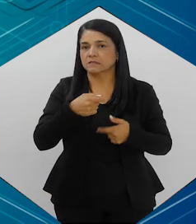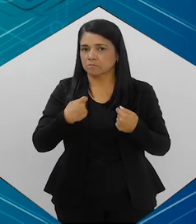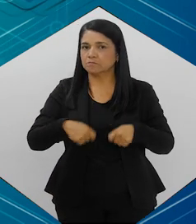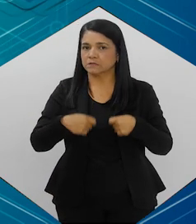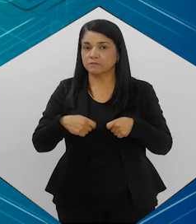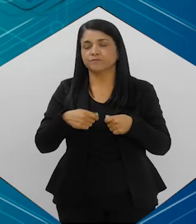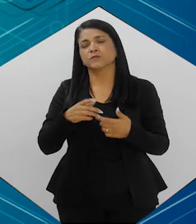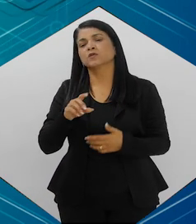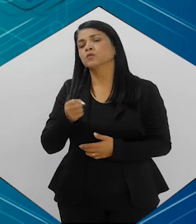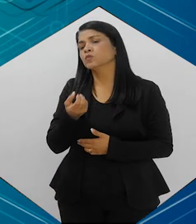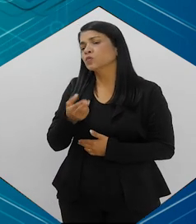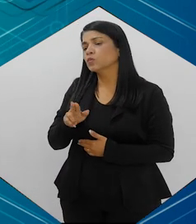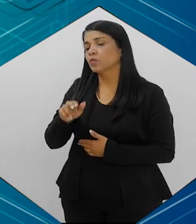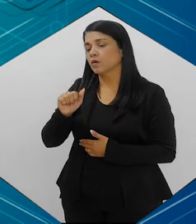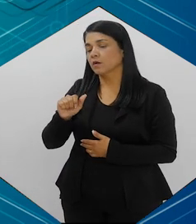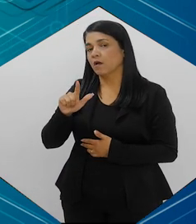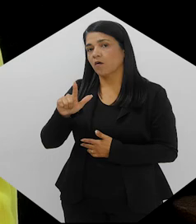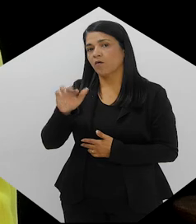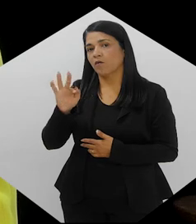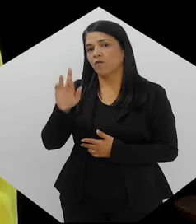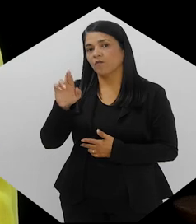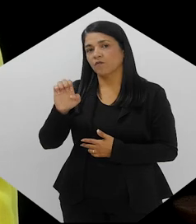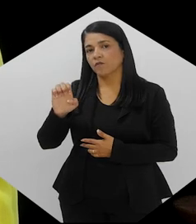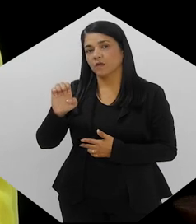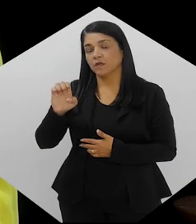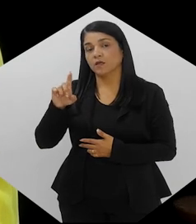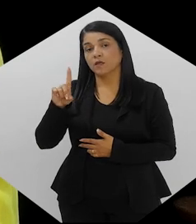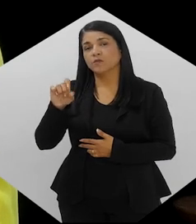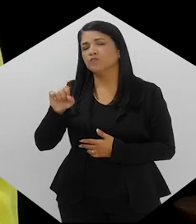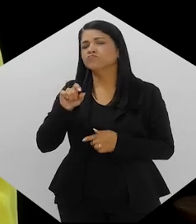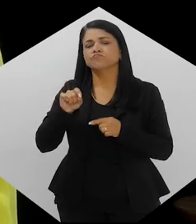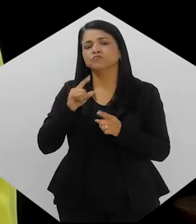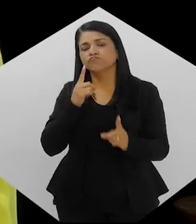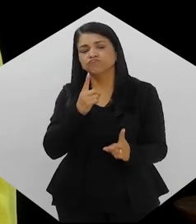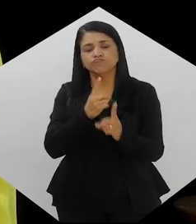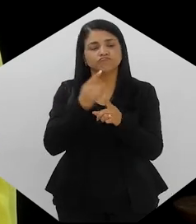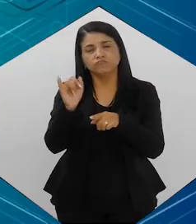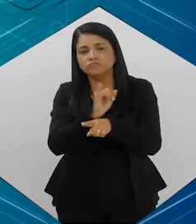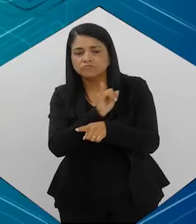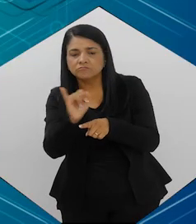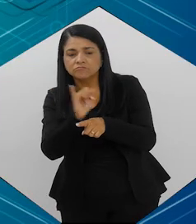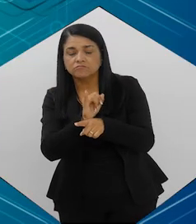Doutor Alfredo, quais são as estratégias de detecção precoce, assim, do câncer de pulmão?